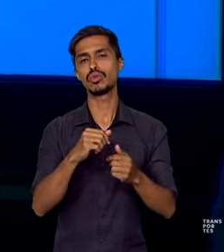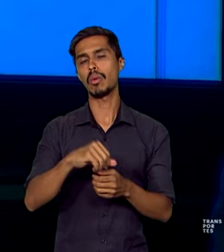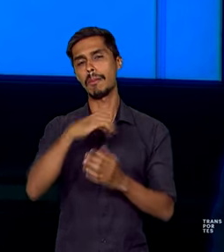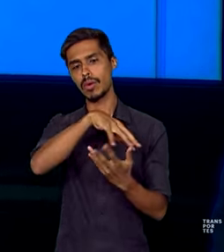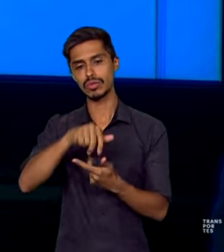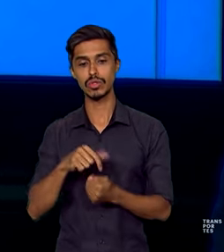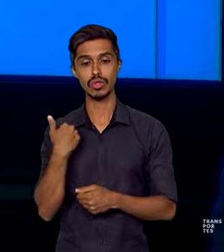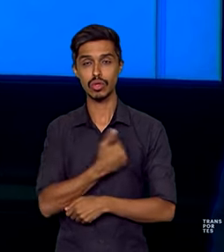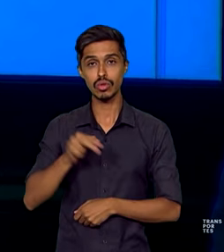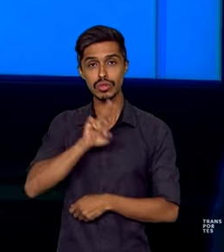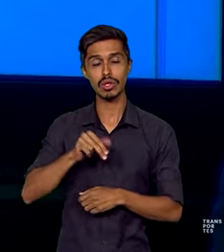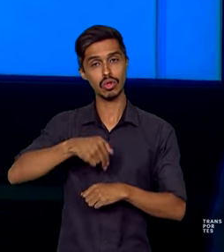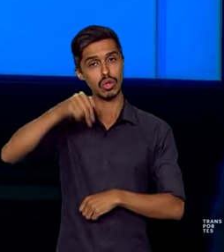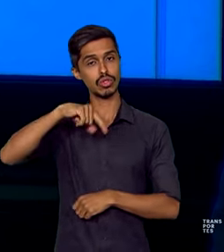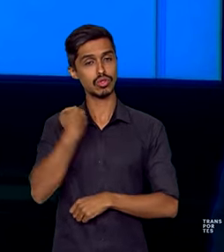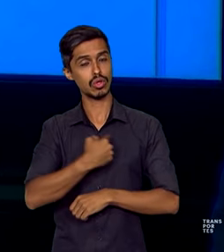por meio do norte do país,